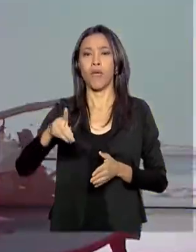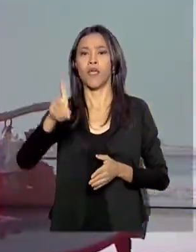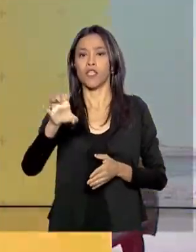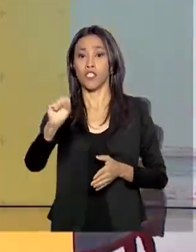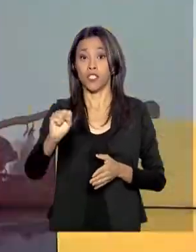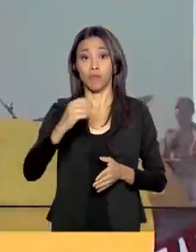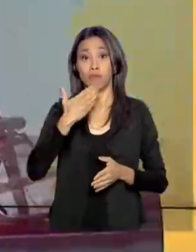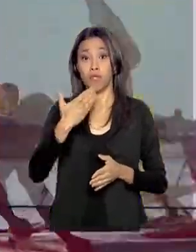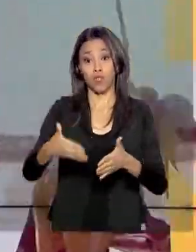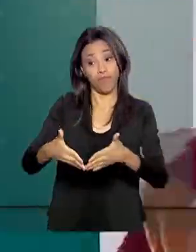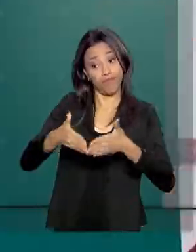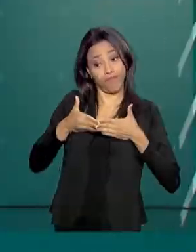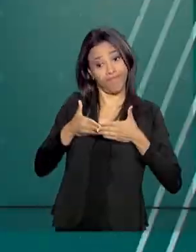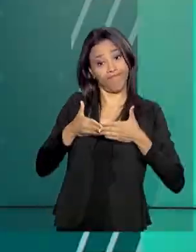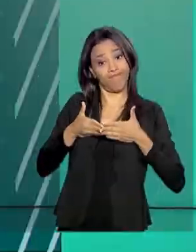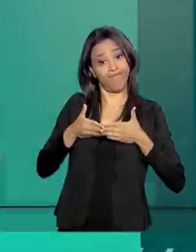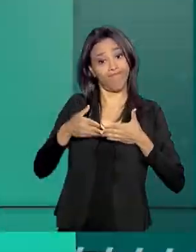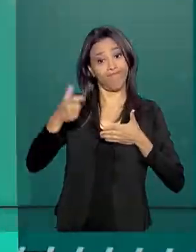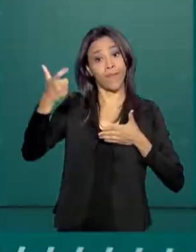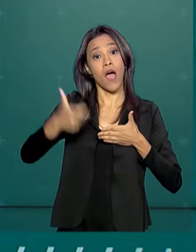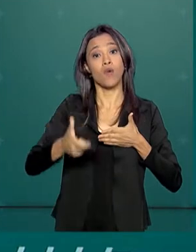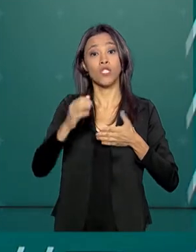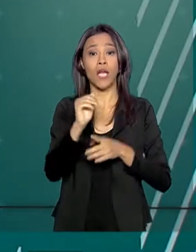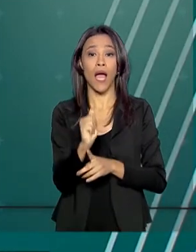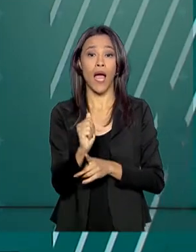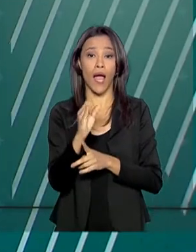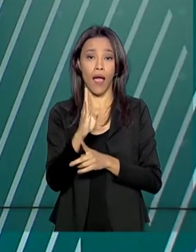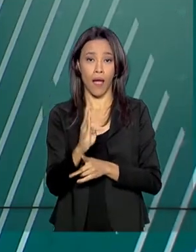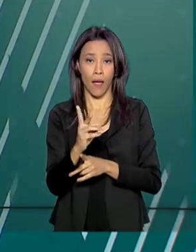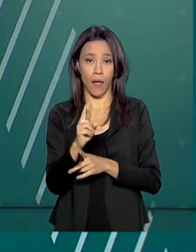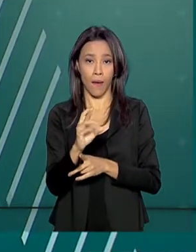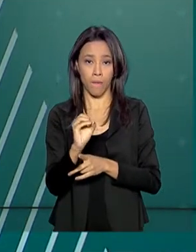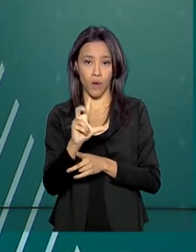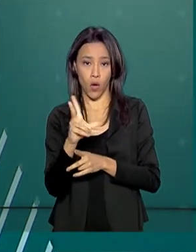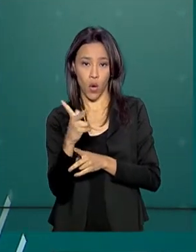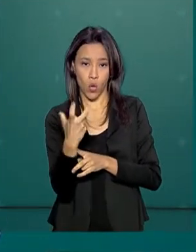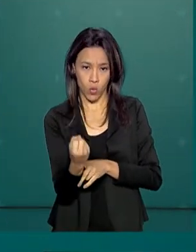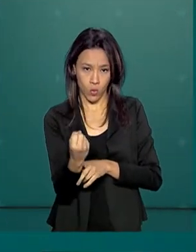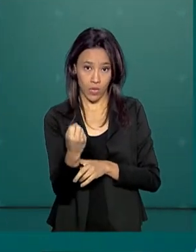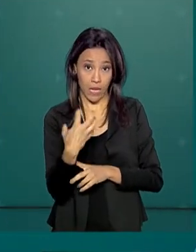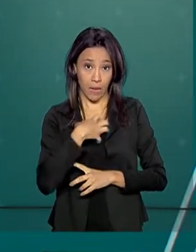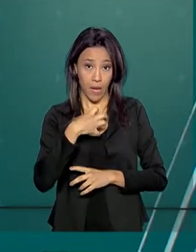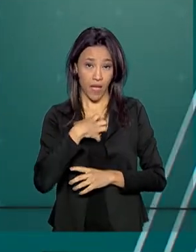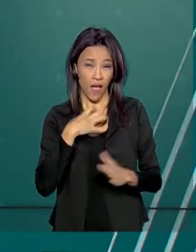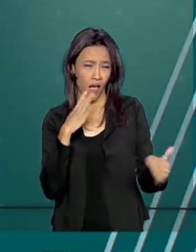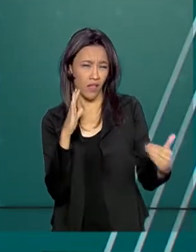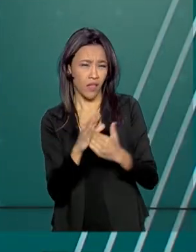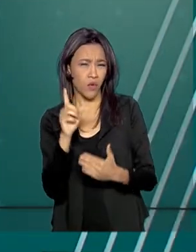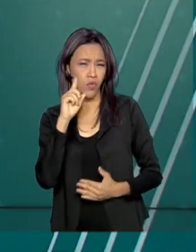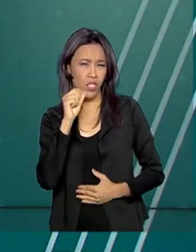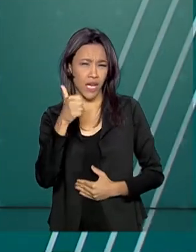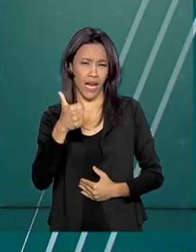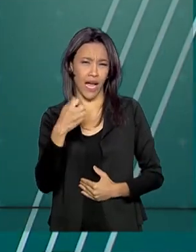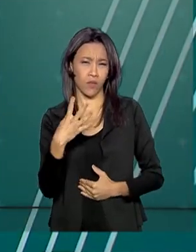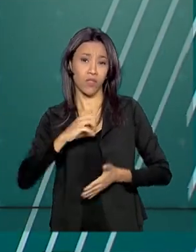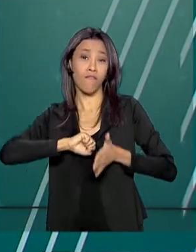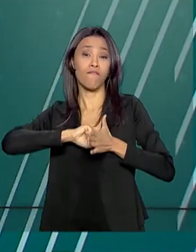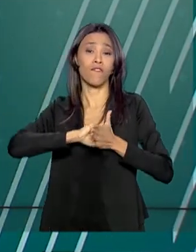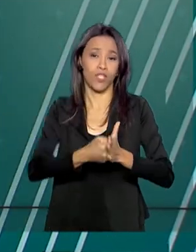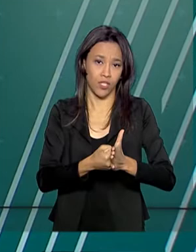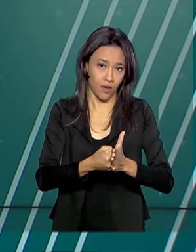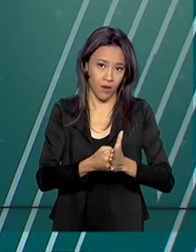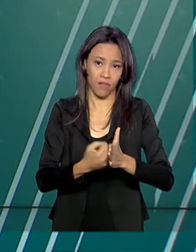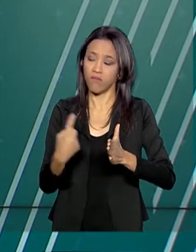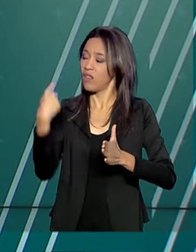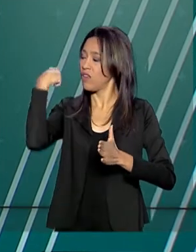visitas ao Parque Nacional de Abrólios, na Bahia, até o dia 14 de novembro. O parque está fechado desde domingo,